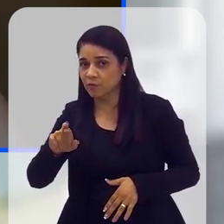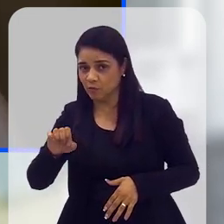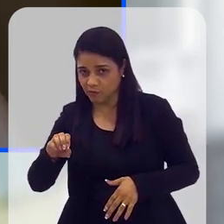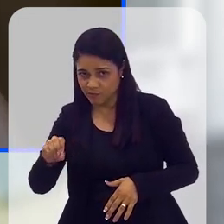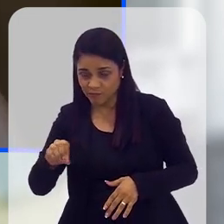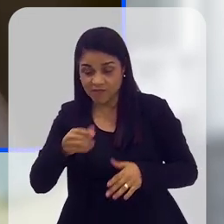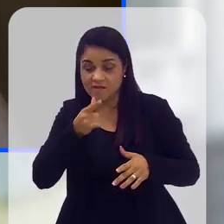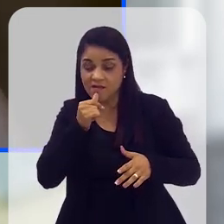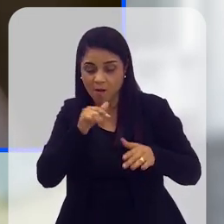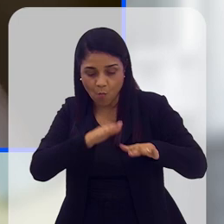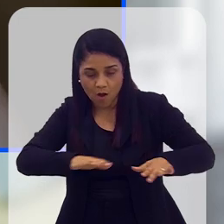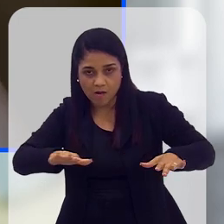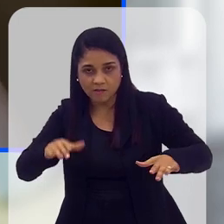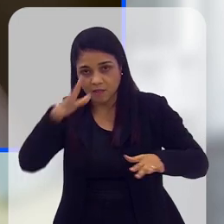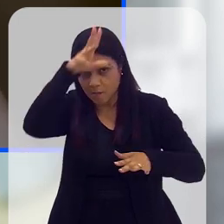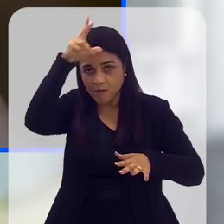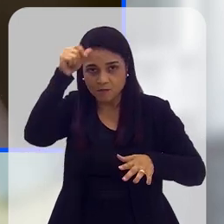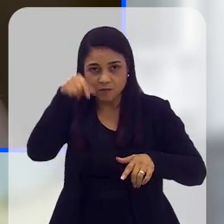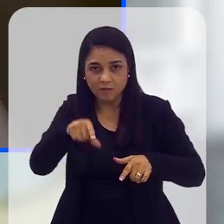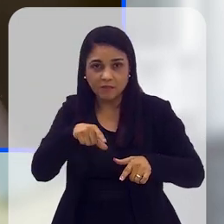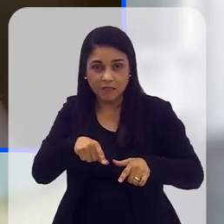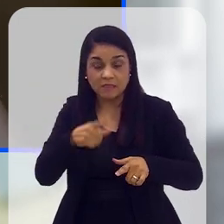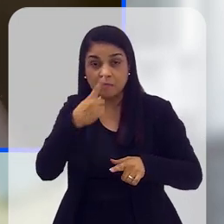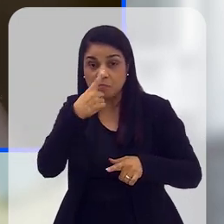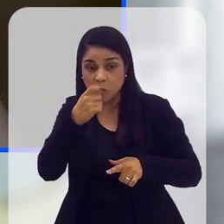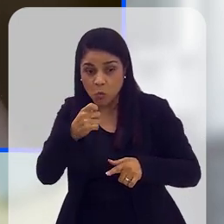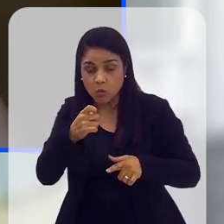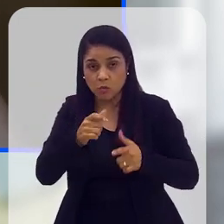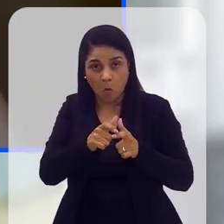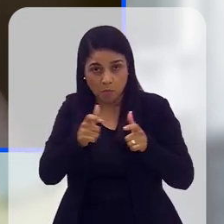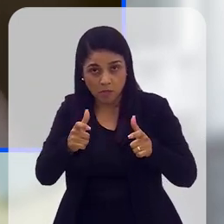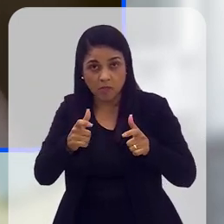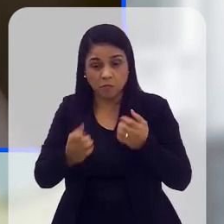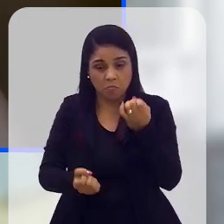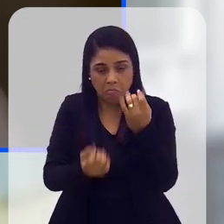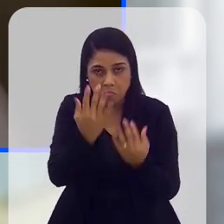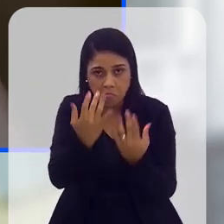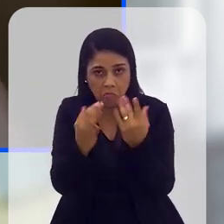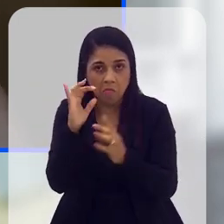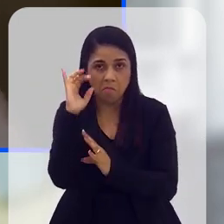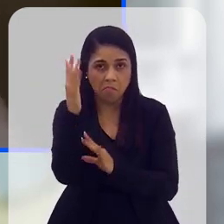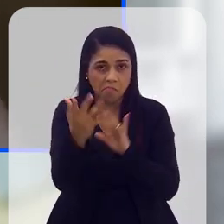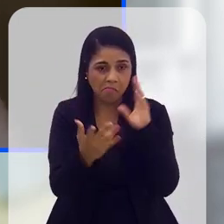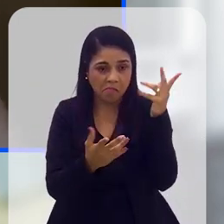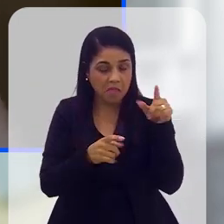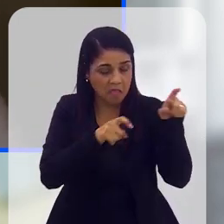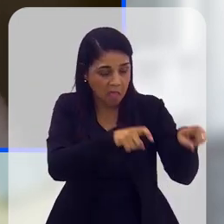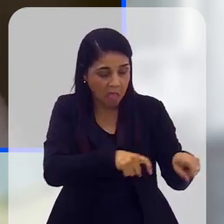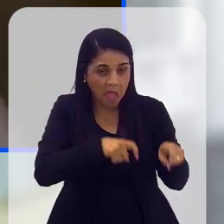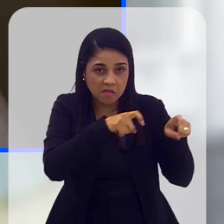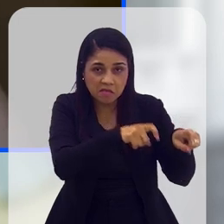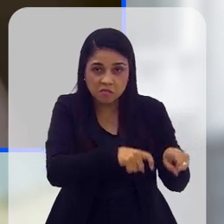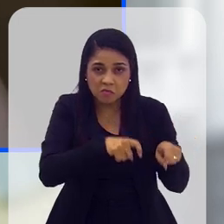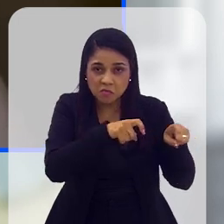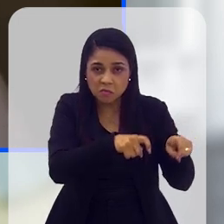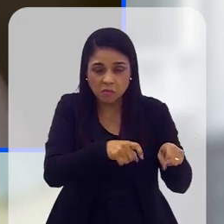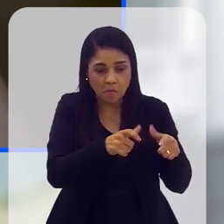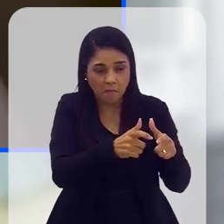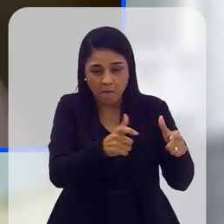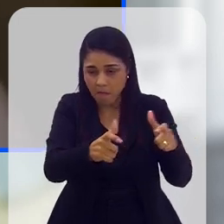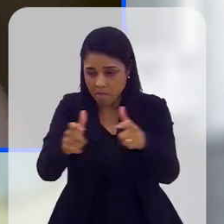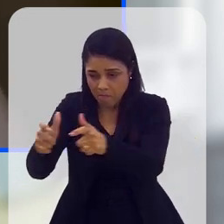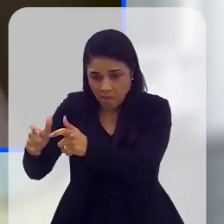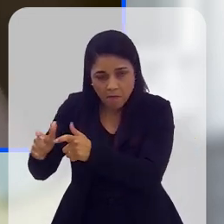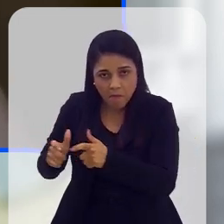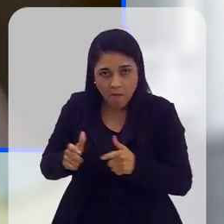E como é cíclico, à medida que a gente vai poluindo mais, queimando mais, abrindo mais espaço para essa